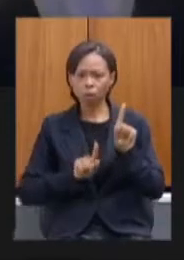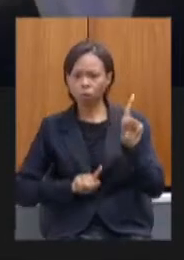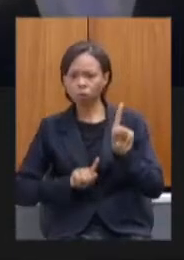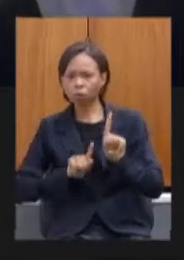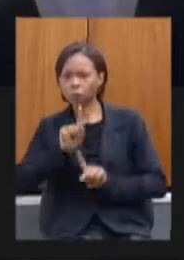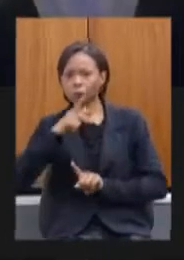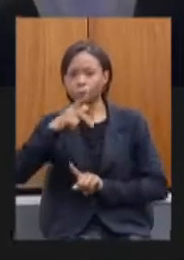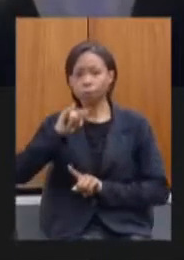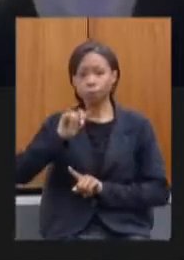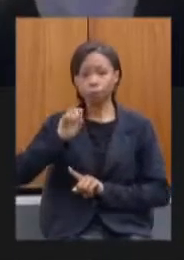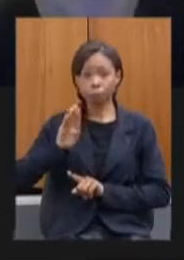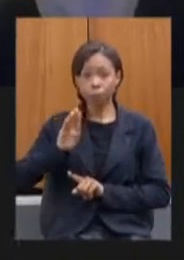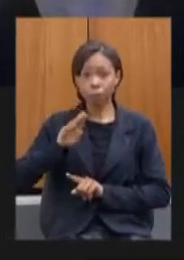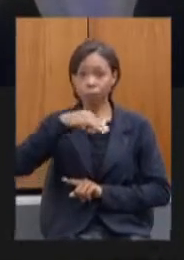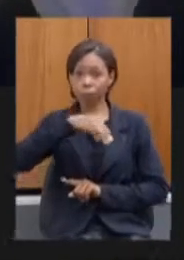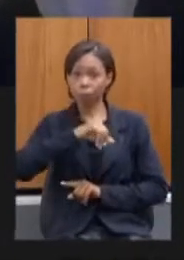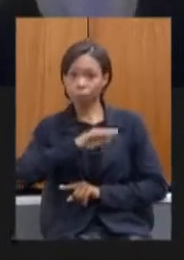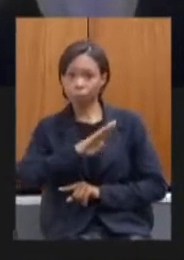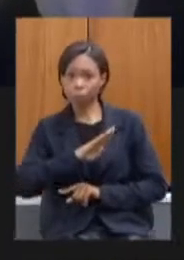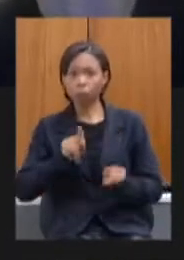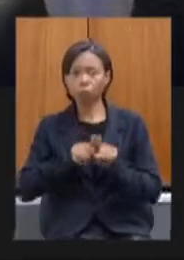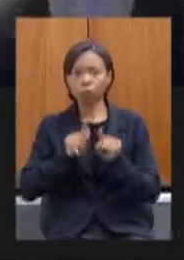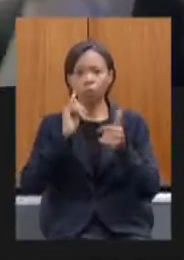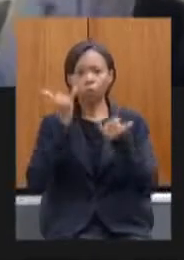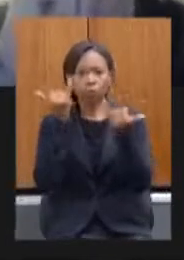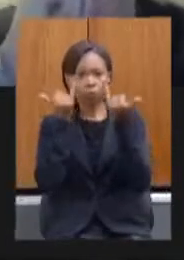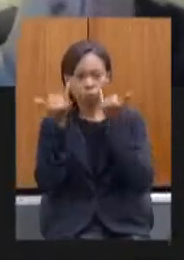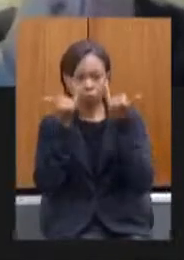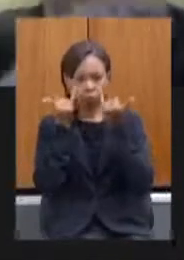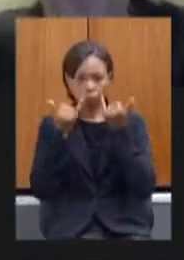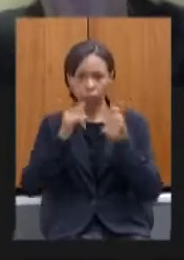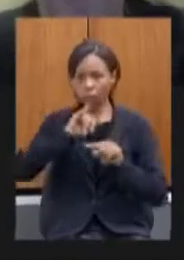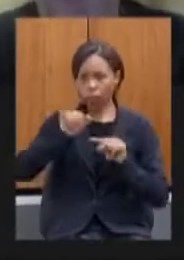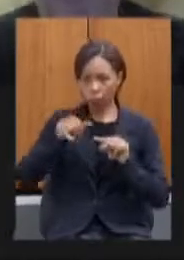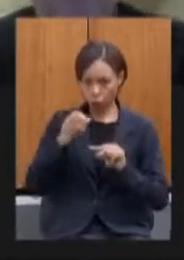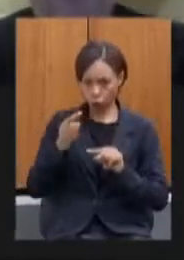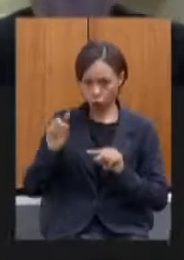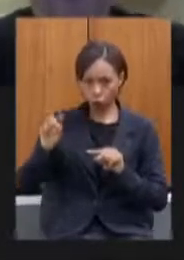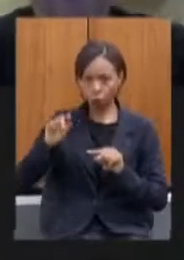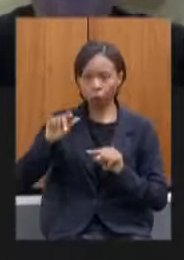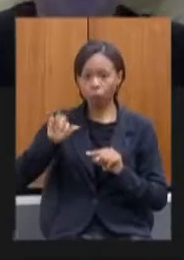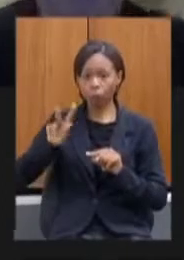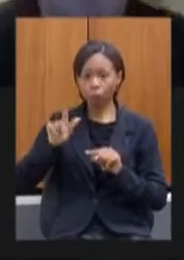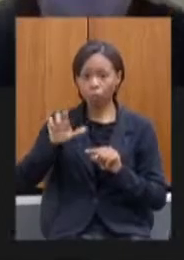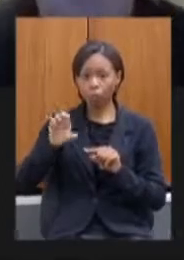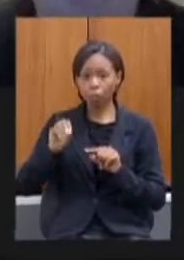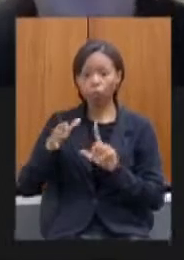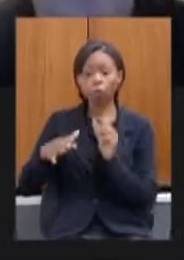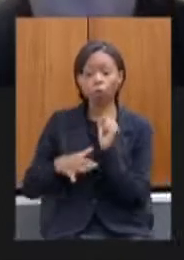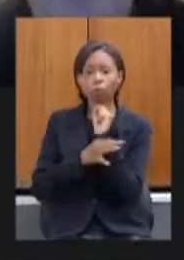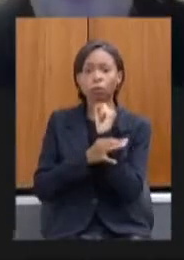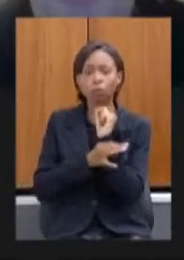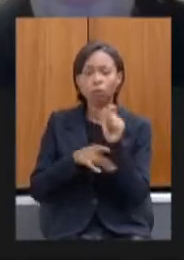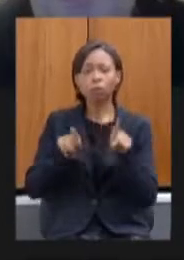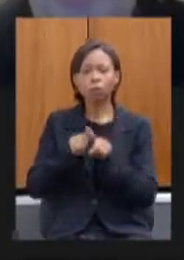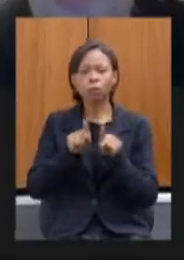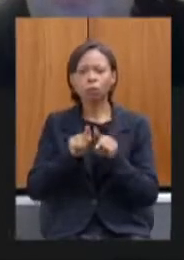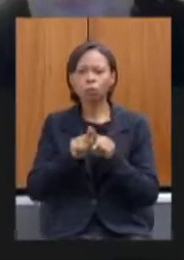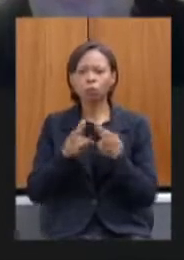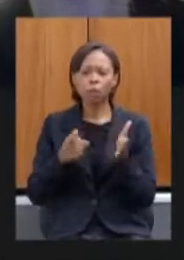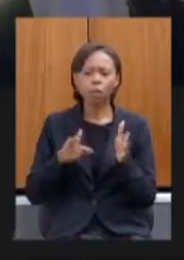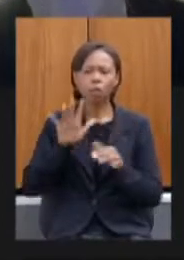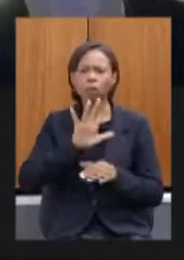e MIP informativo da fundação João Pinheiro sobre segurança pública cenários de projeção de atividade